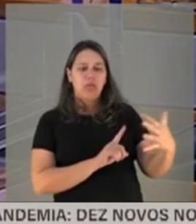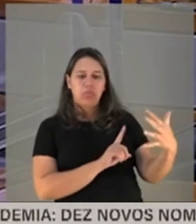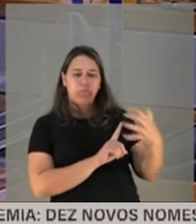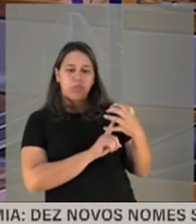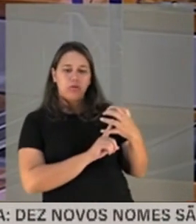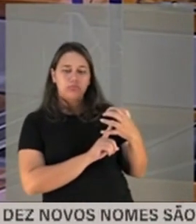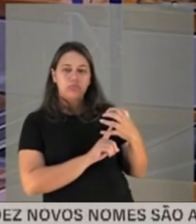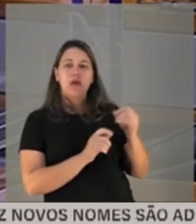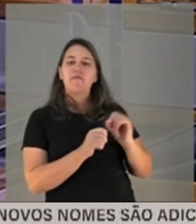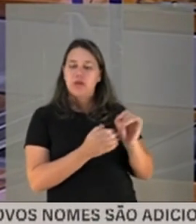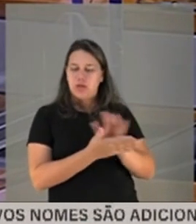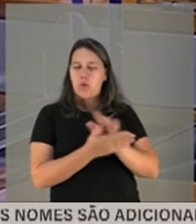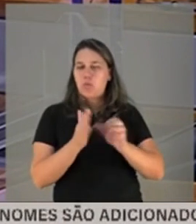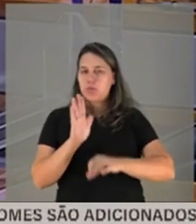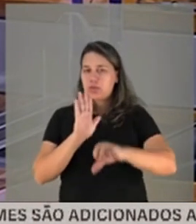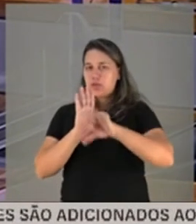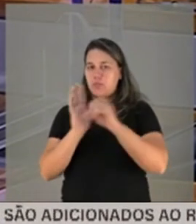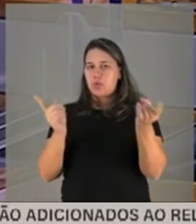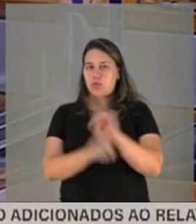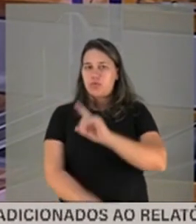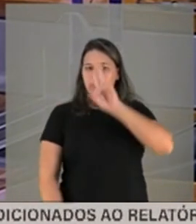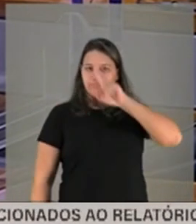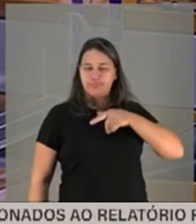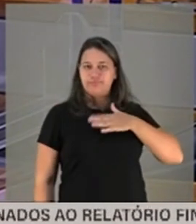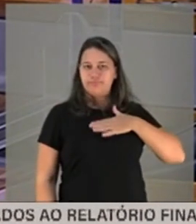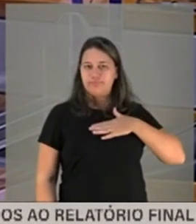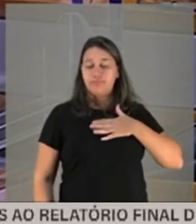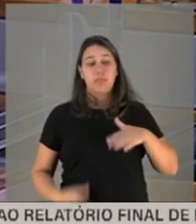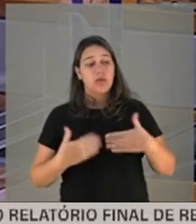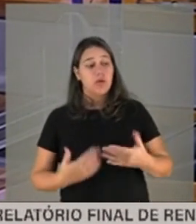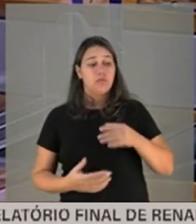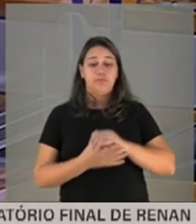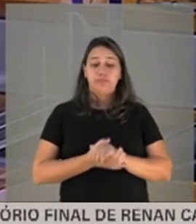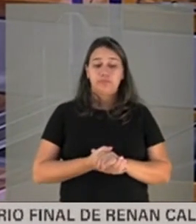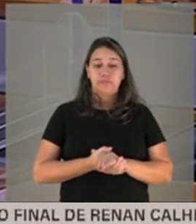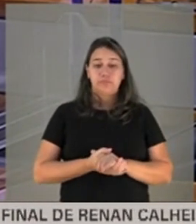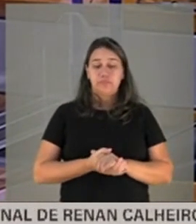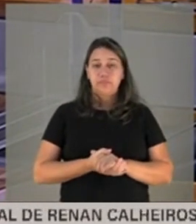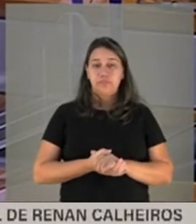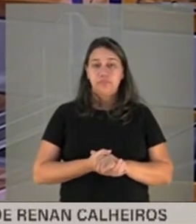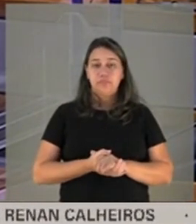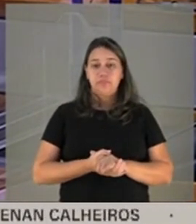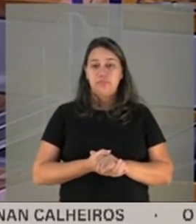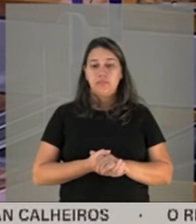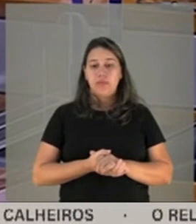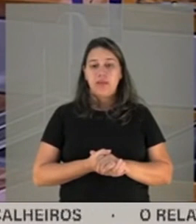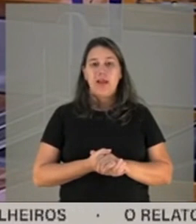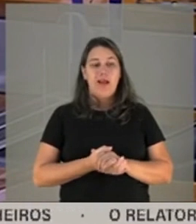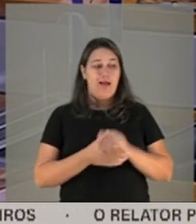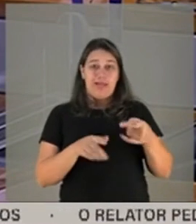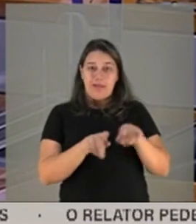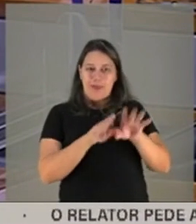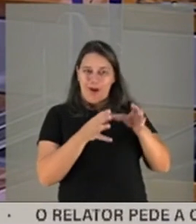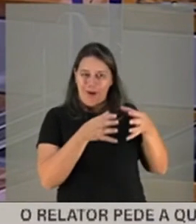e cometeu alguns crimes contra a minha pessoa. E, como se não bastasse, a cúpula da CPI